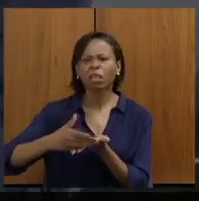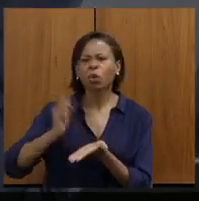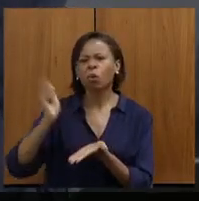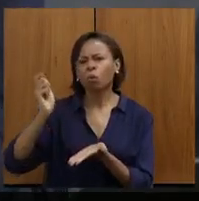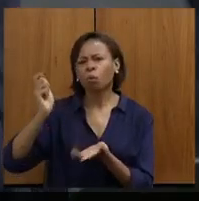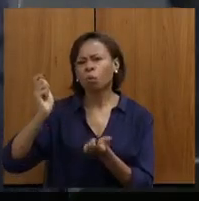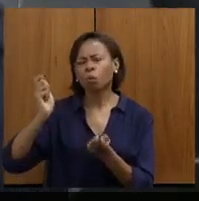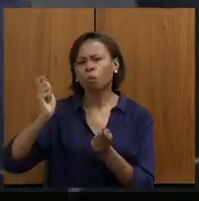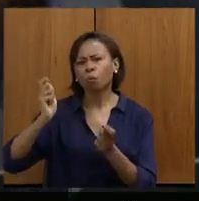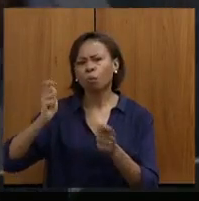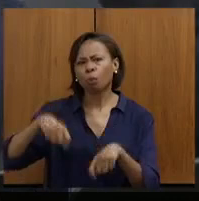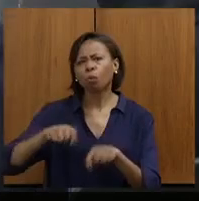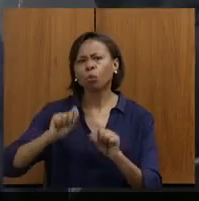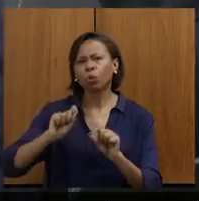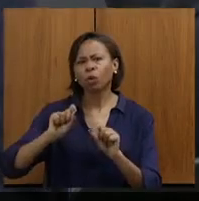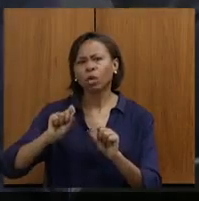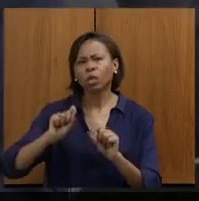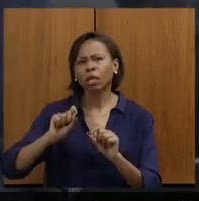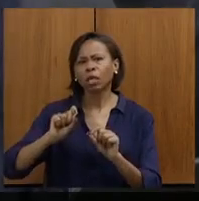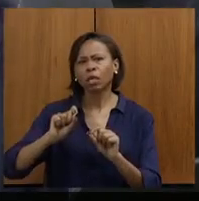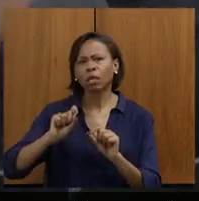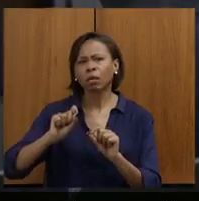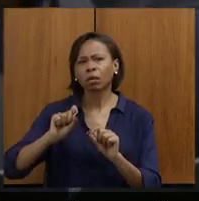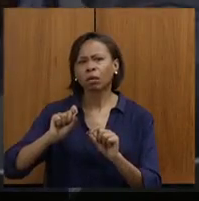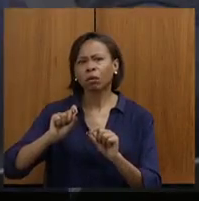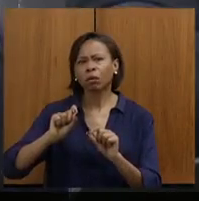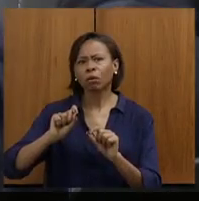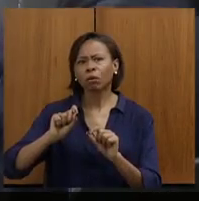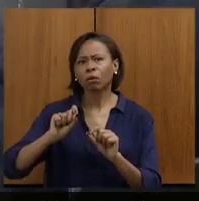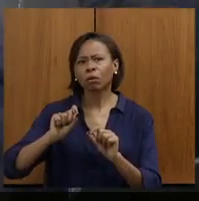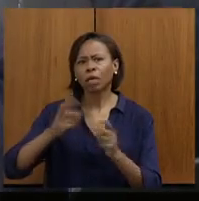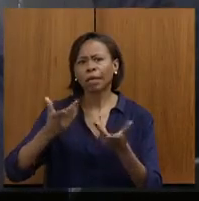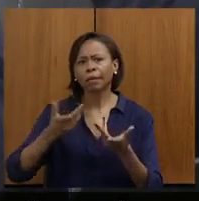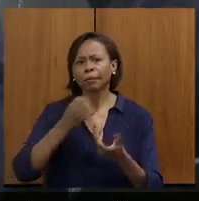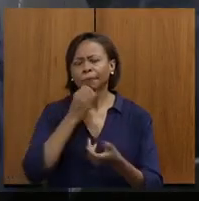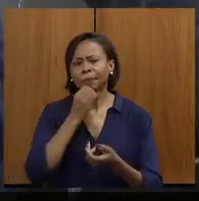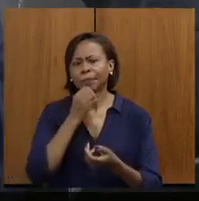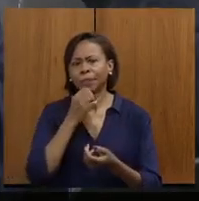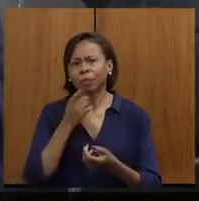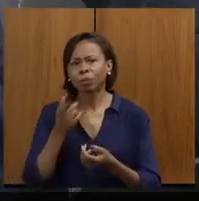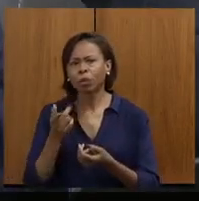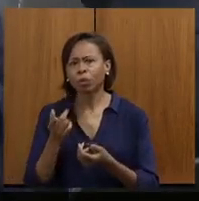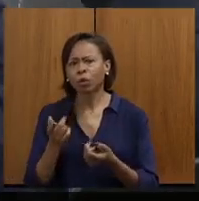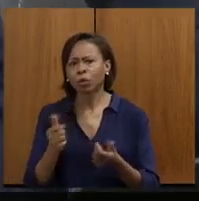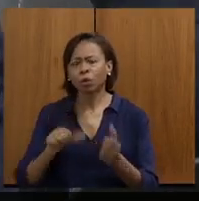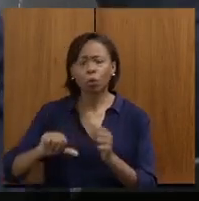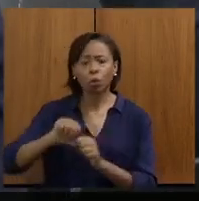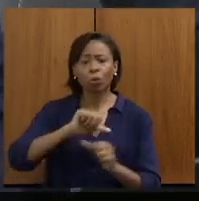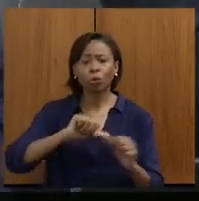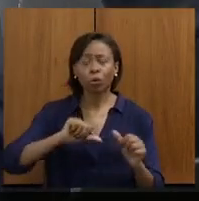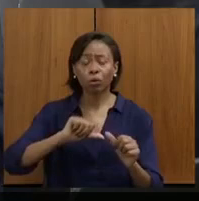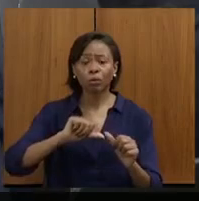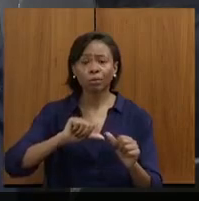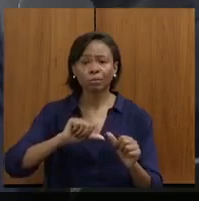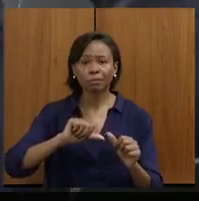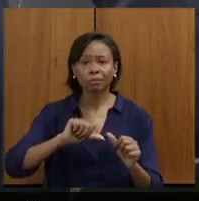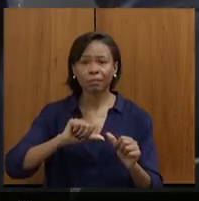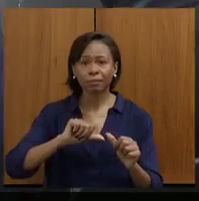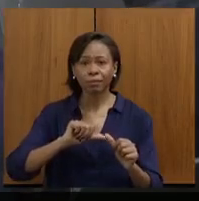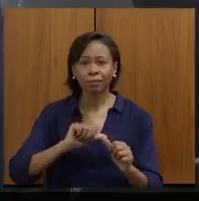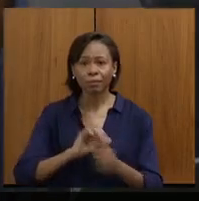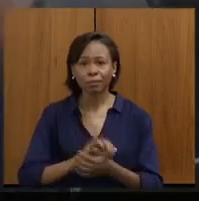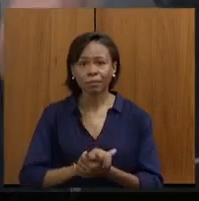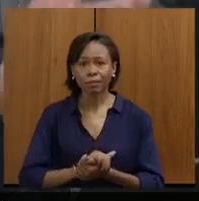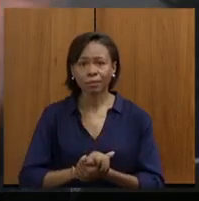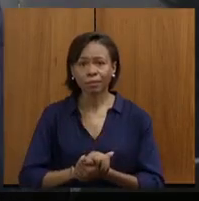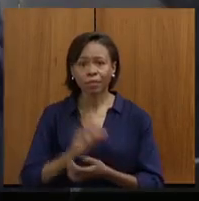a... Eu vejo o Arantes, eu queria citar o Arantes, agora ele mudou ali para baixo, o nosso vice-presidente, o